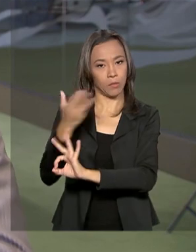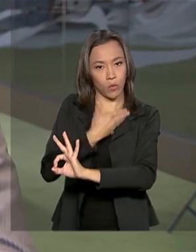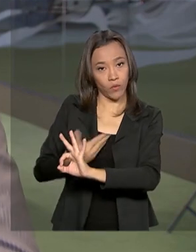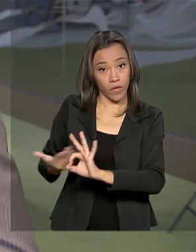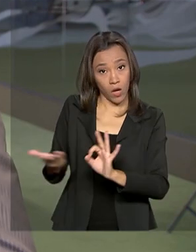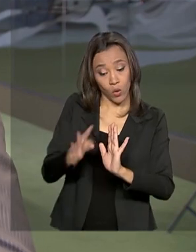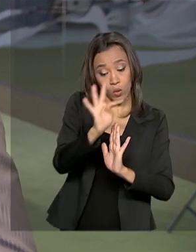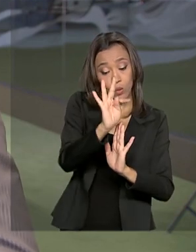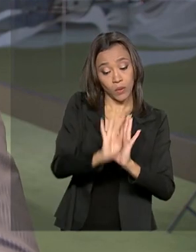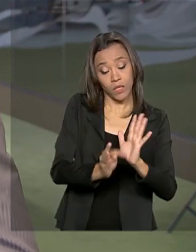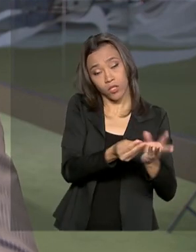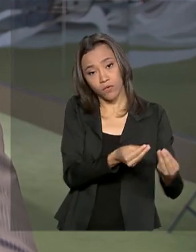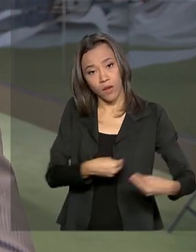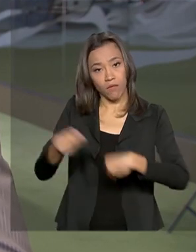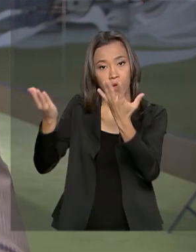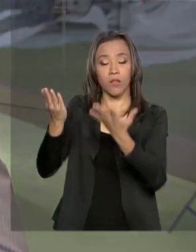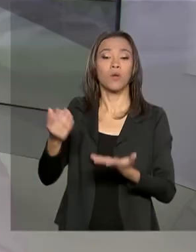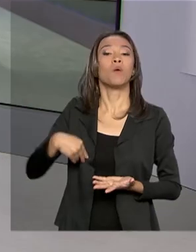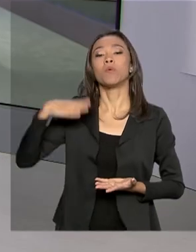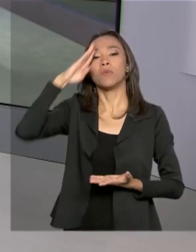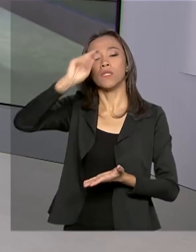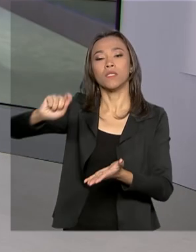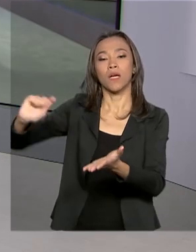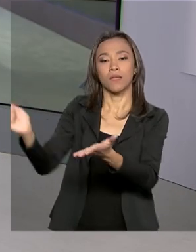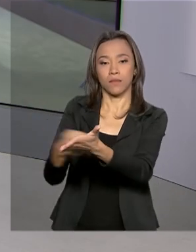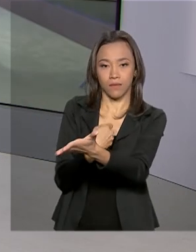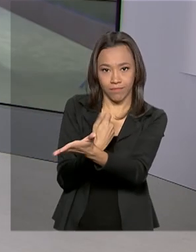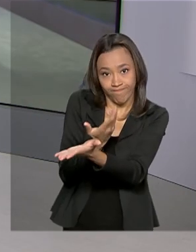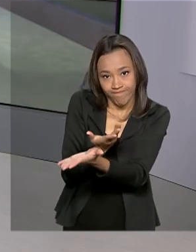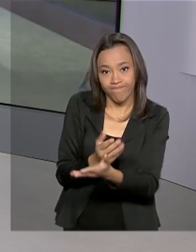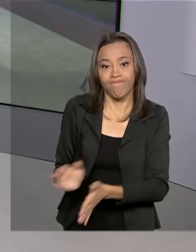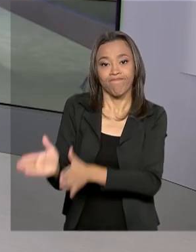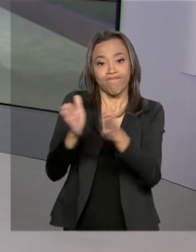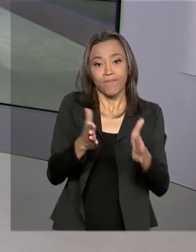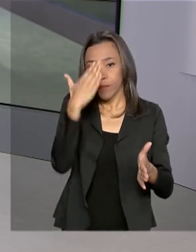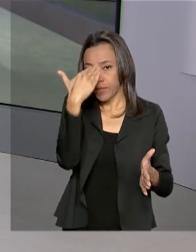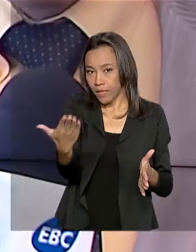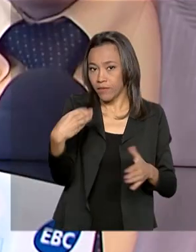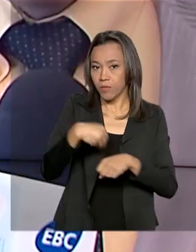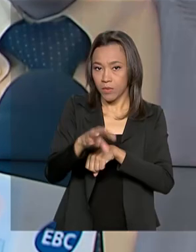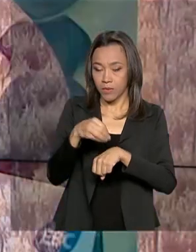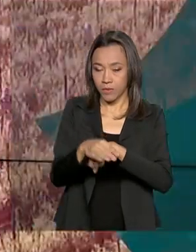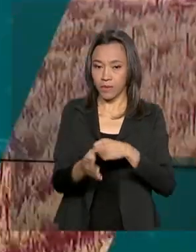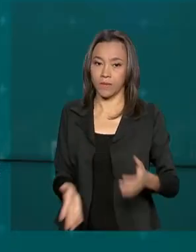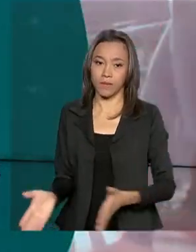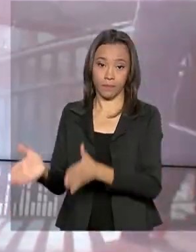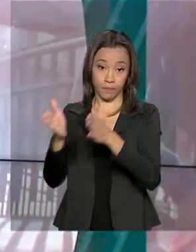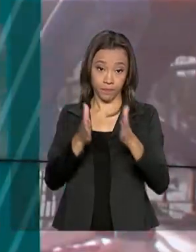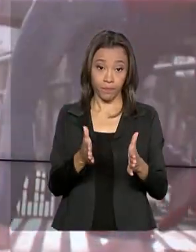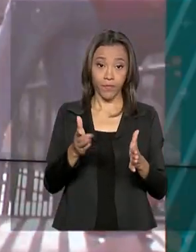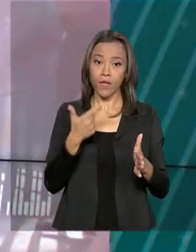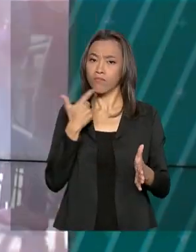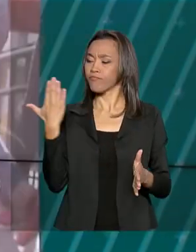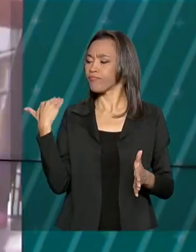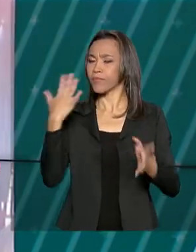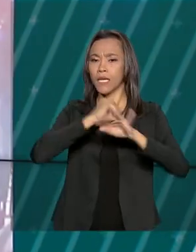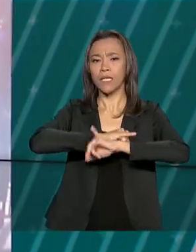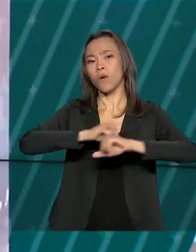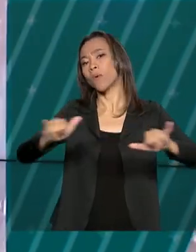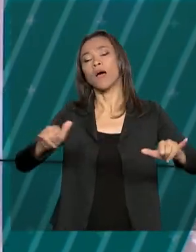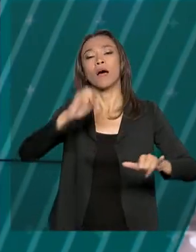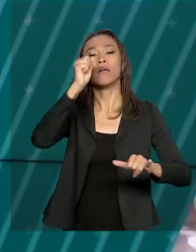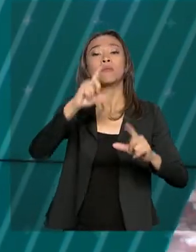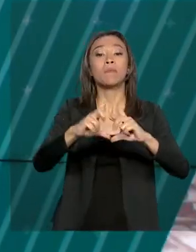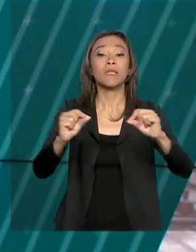para a sanção presidencial. Renata. Está certo, Glauco. Obrigada pelas suas informações. E foi inaugurado em Brasília um